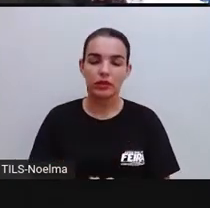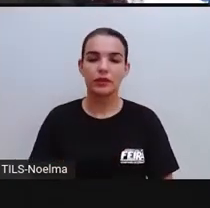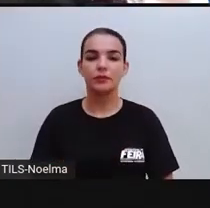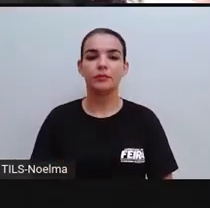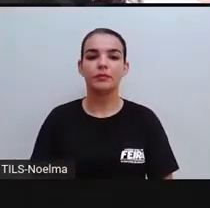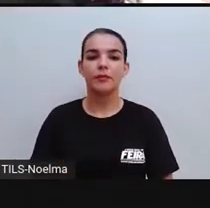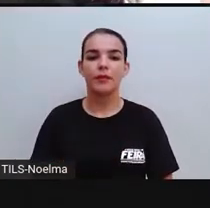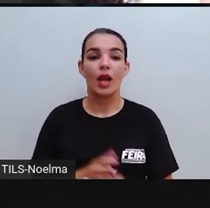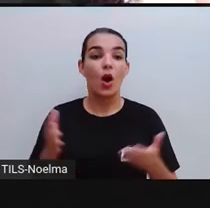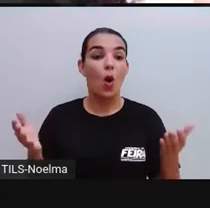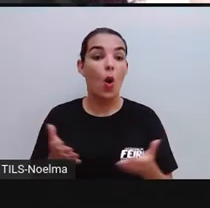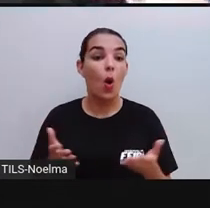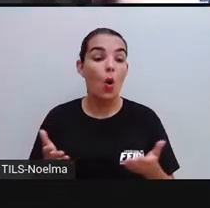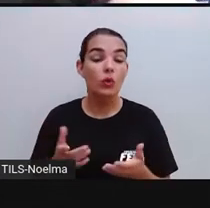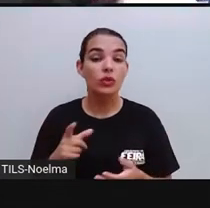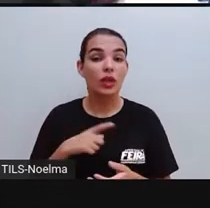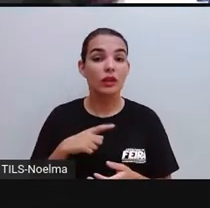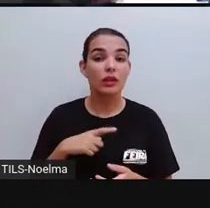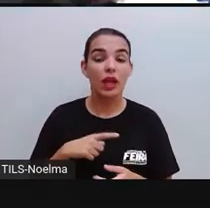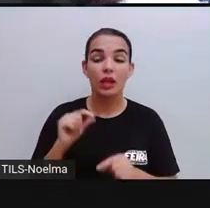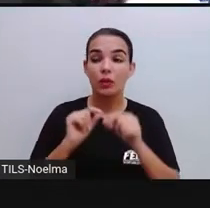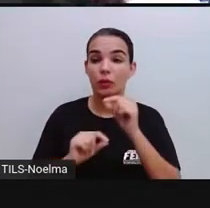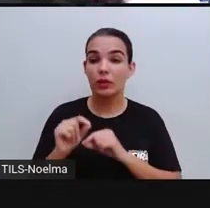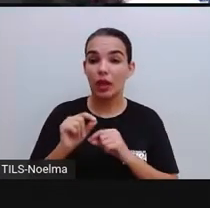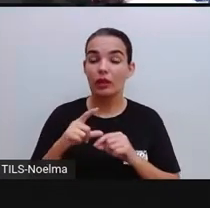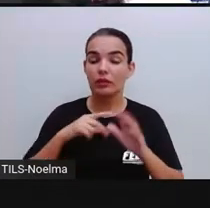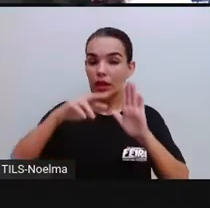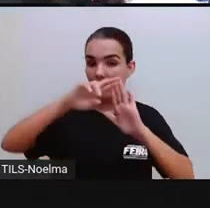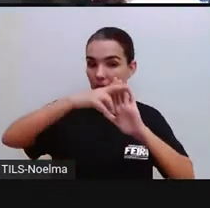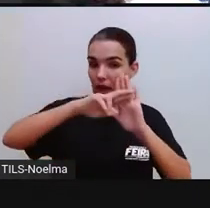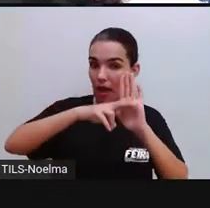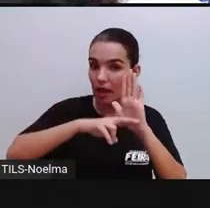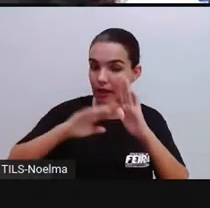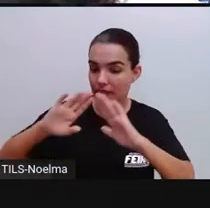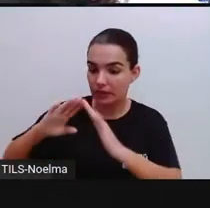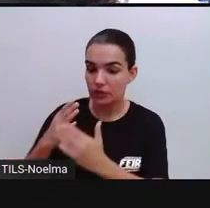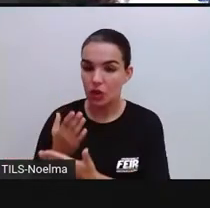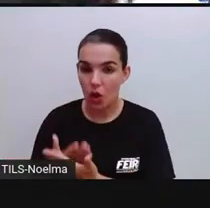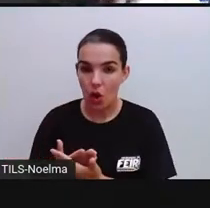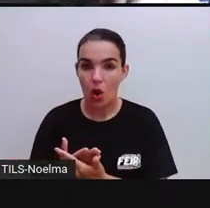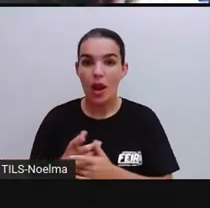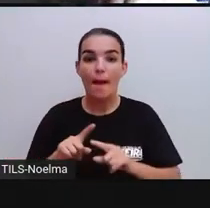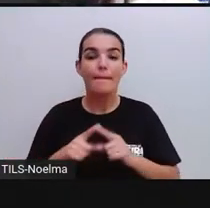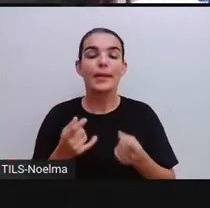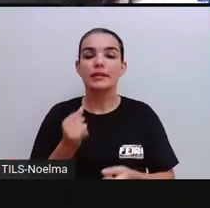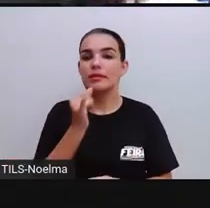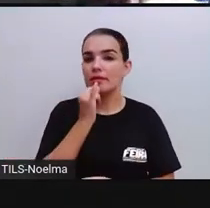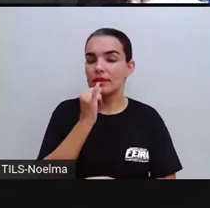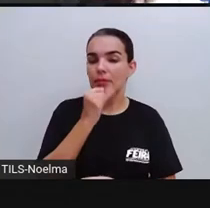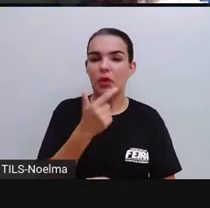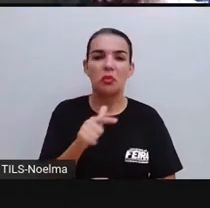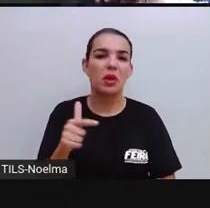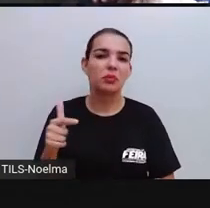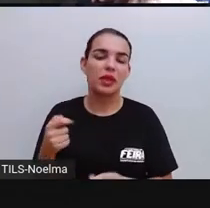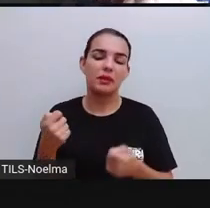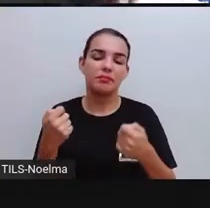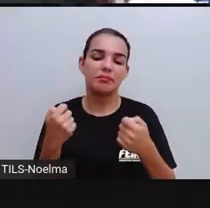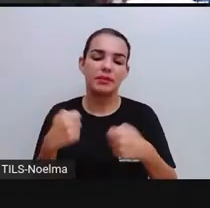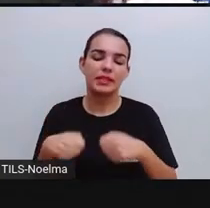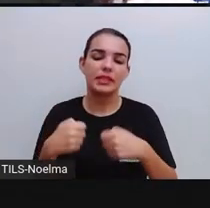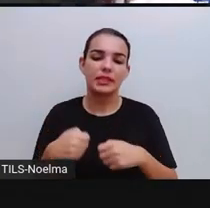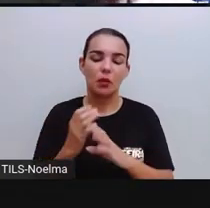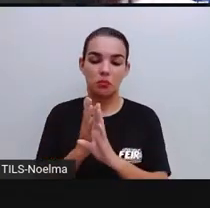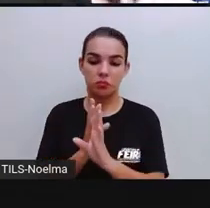certo? Hoje, claro que nós temos regras também na escola, mas, por exemplo, a gente não tem mais essa regra